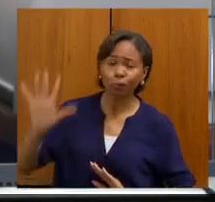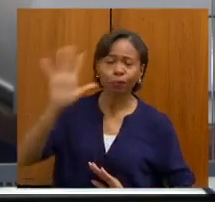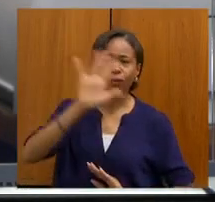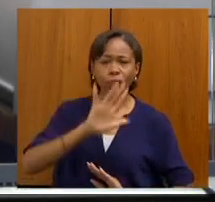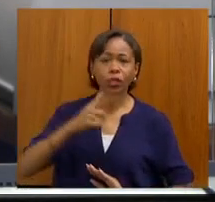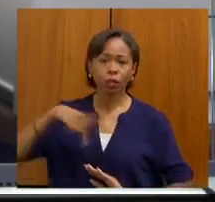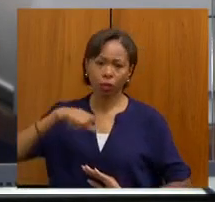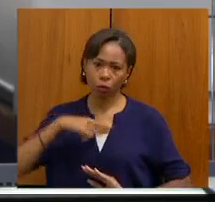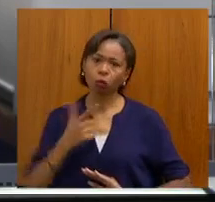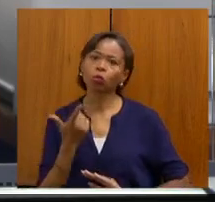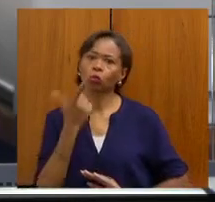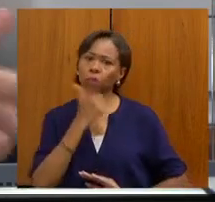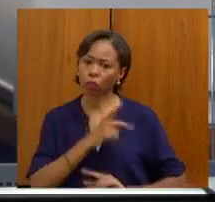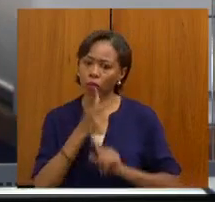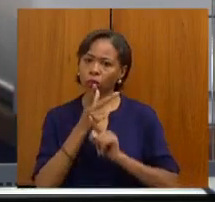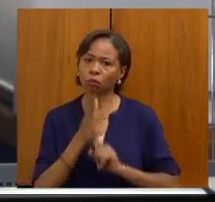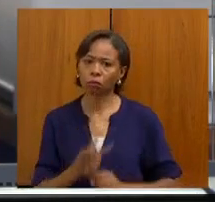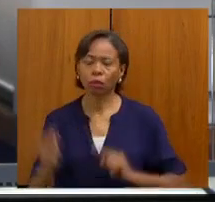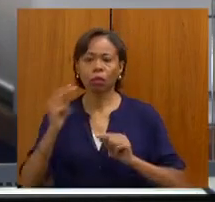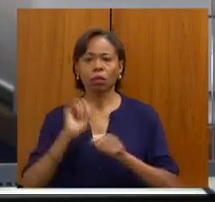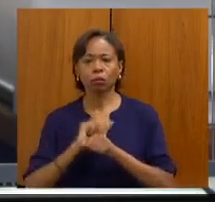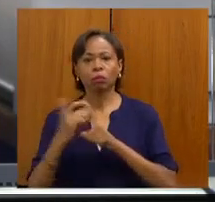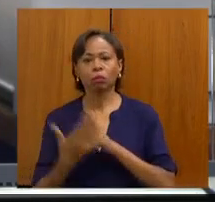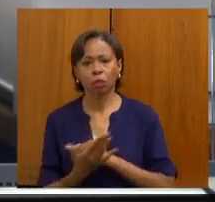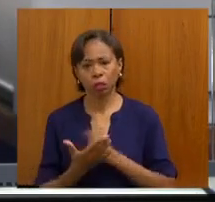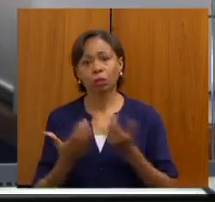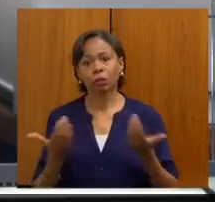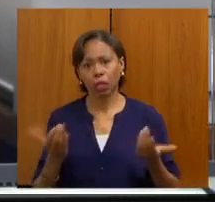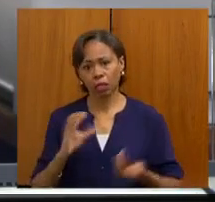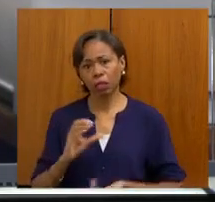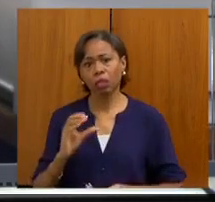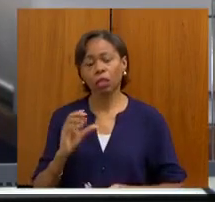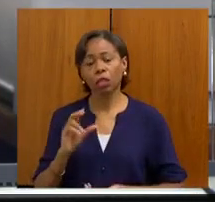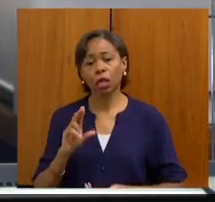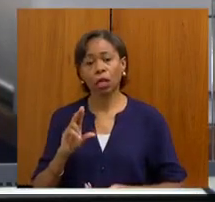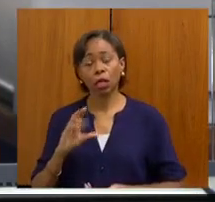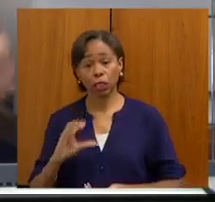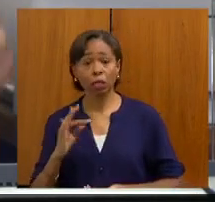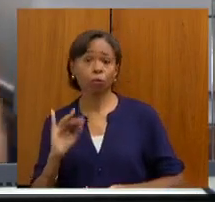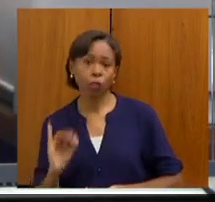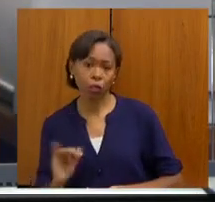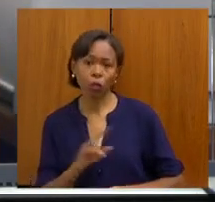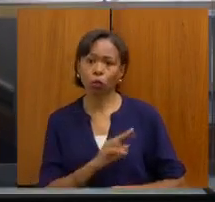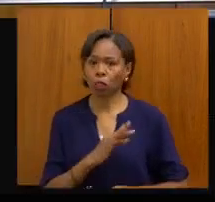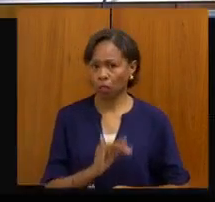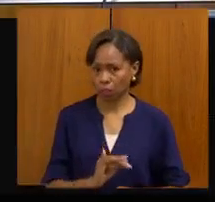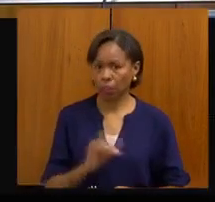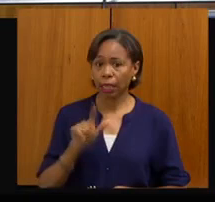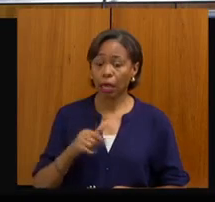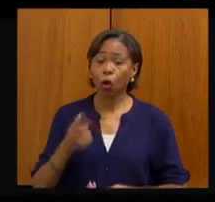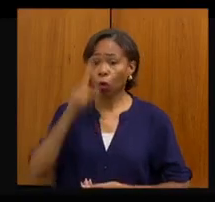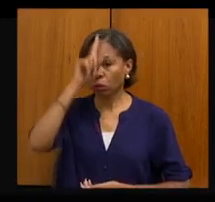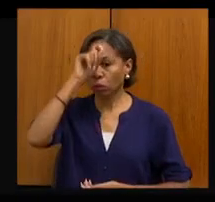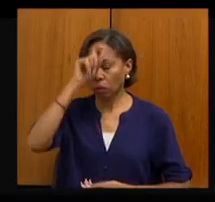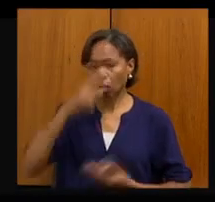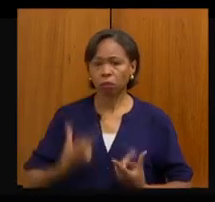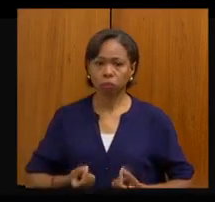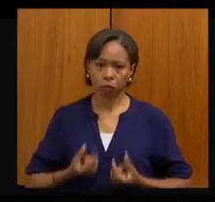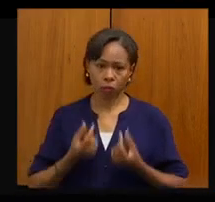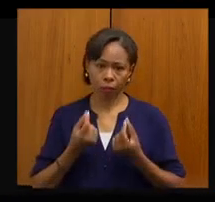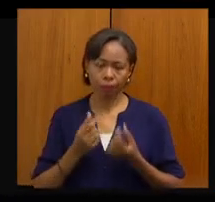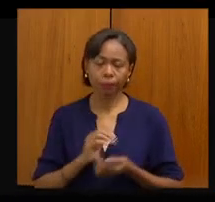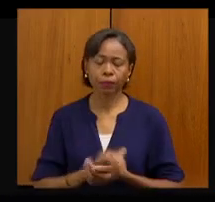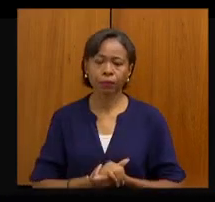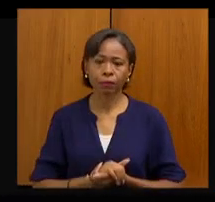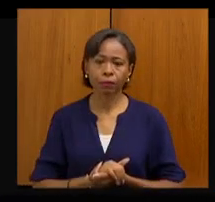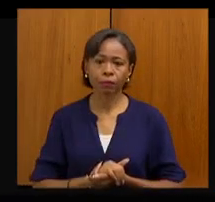em relação à lei de terapia intensiva, que serve ao nosso tema de hoje, que são hospitais também oncológicos. Pode passar. Dívidas da